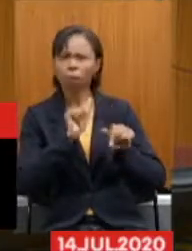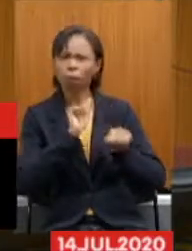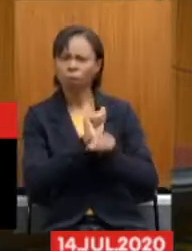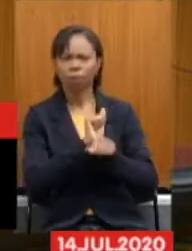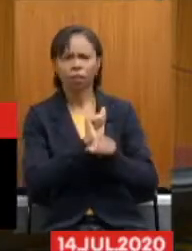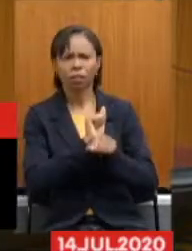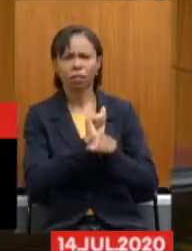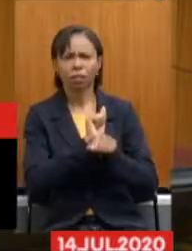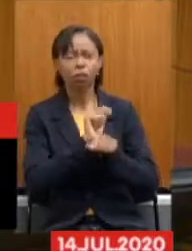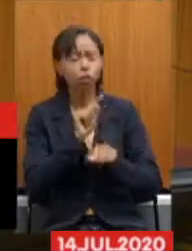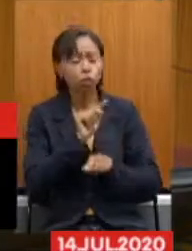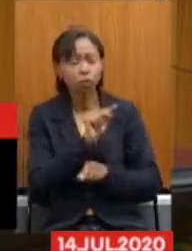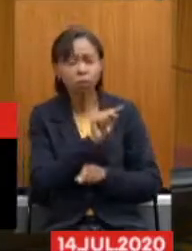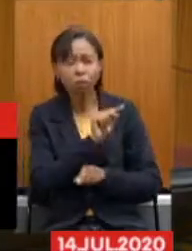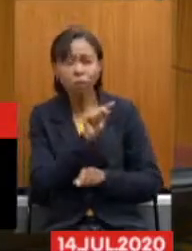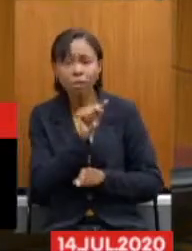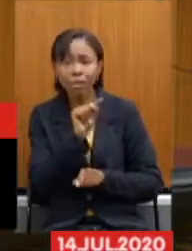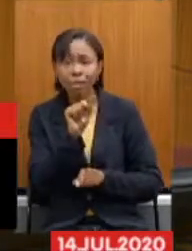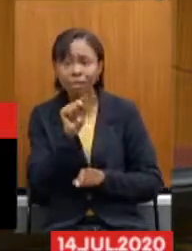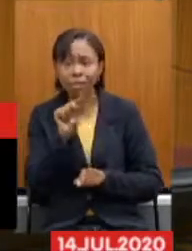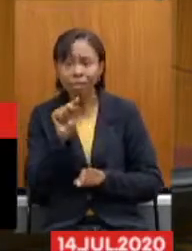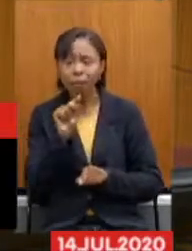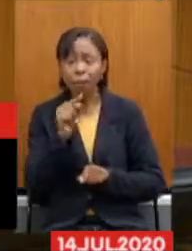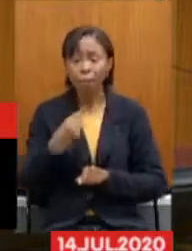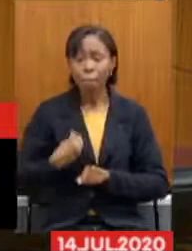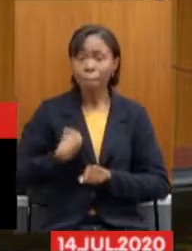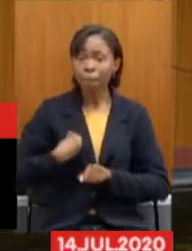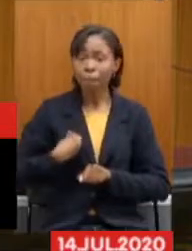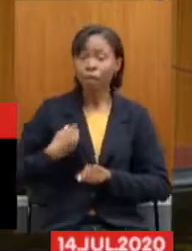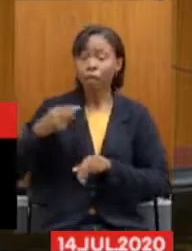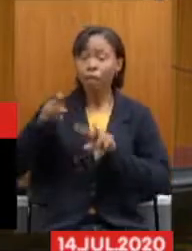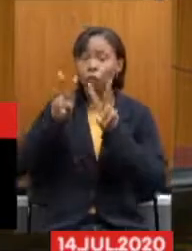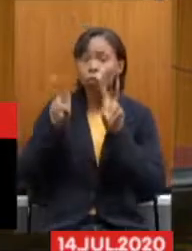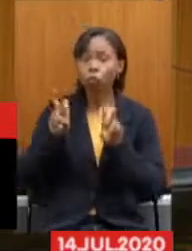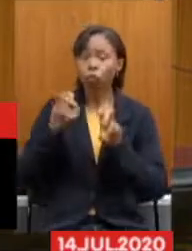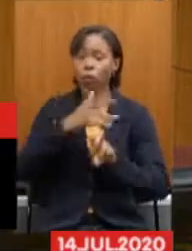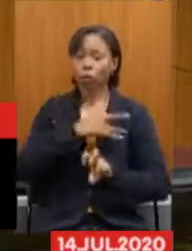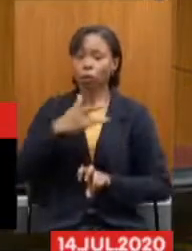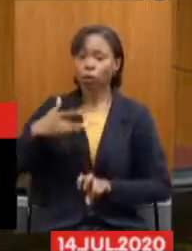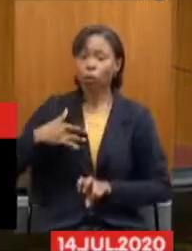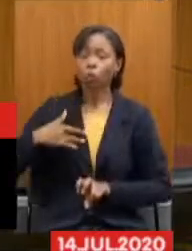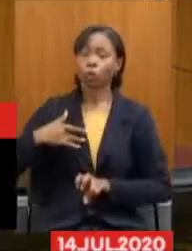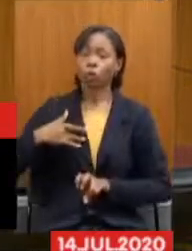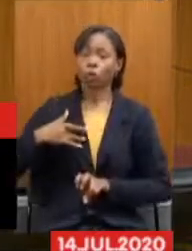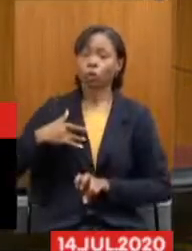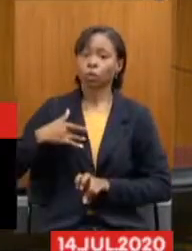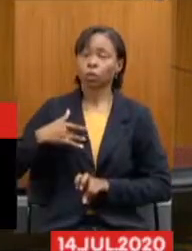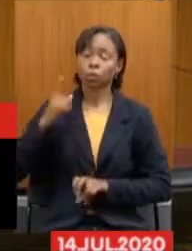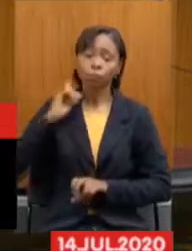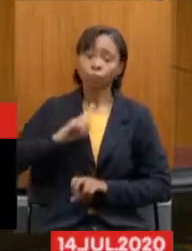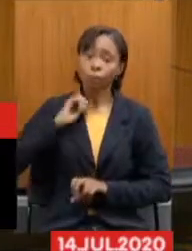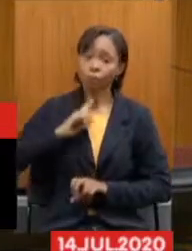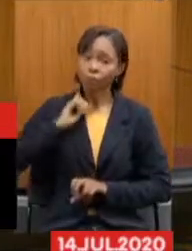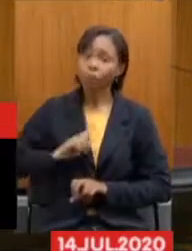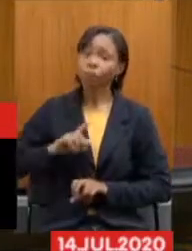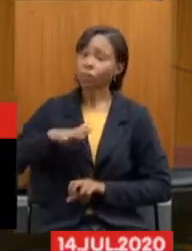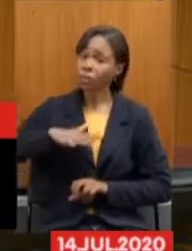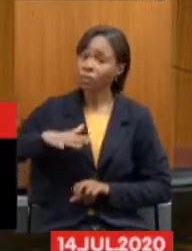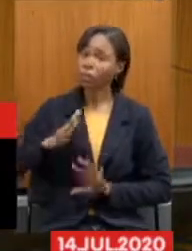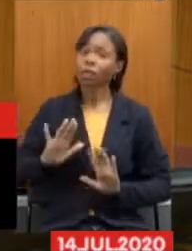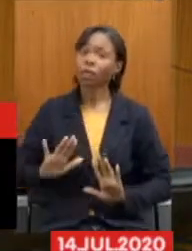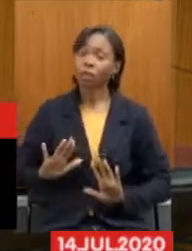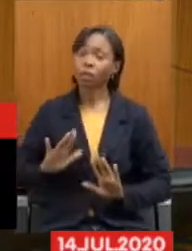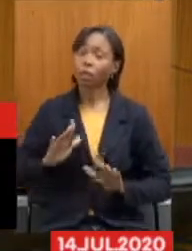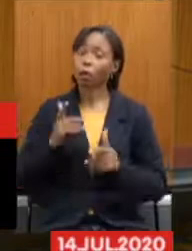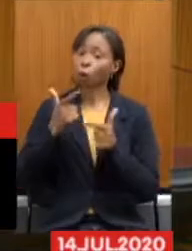discussão sobre a situação hoje da saúde pública no estado de Minas Gerais e os problemas que está tendo e as consequências que